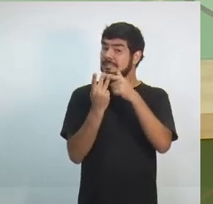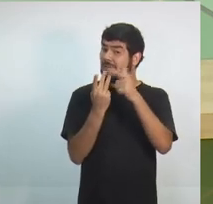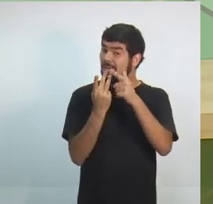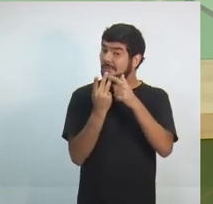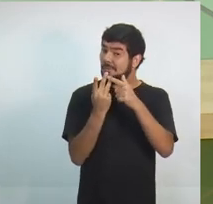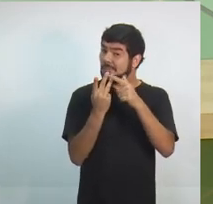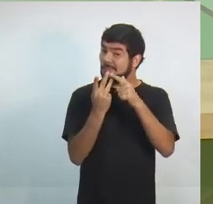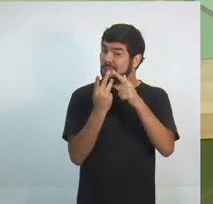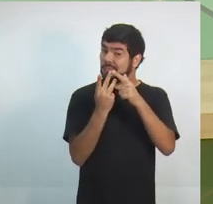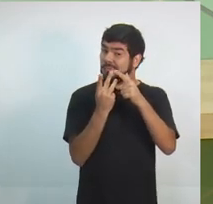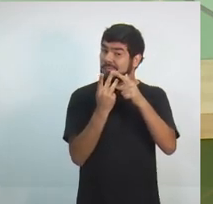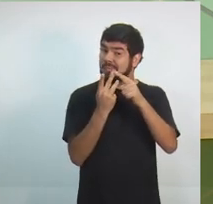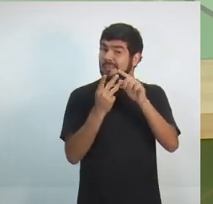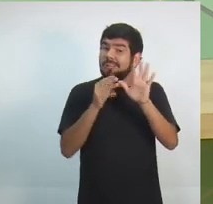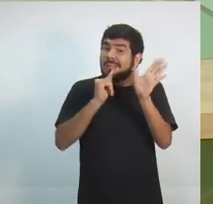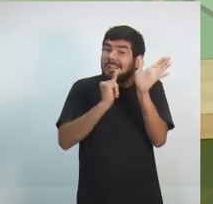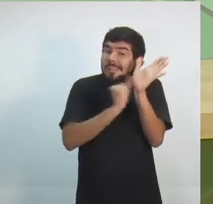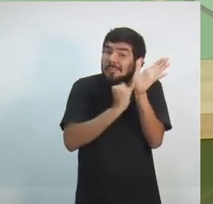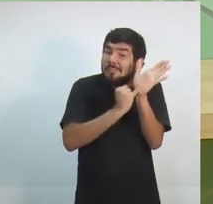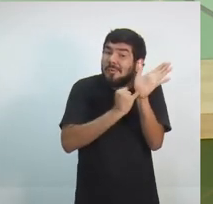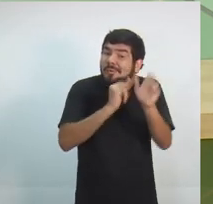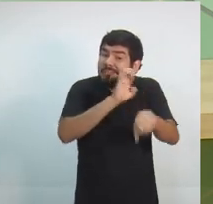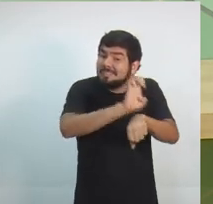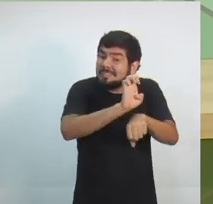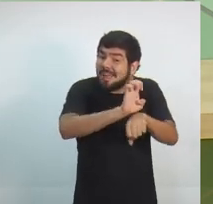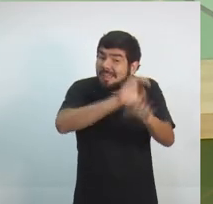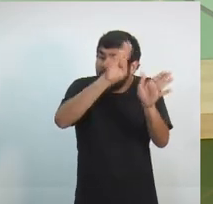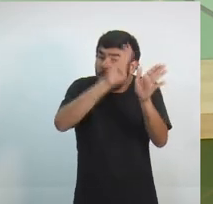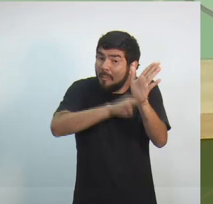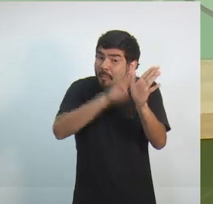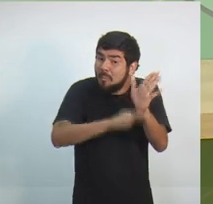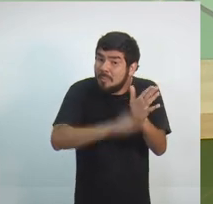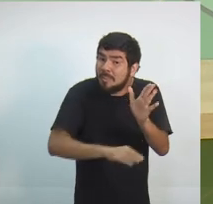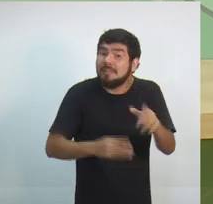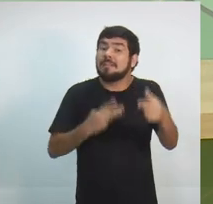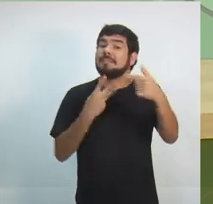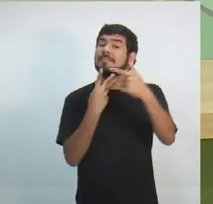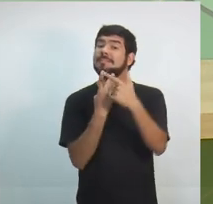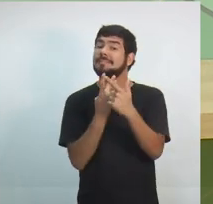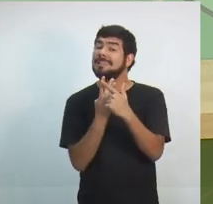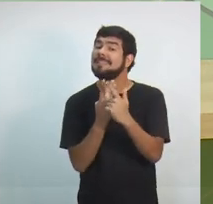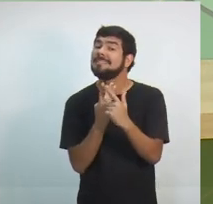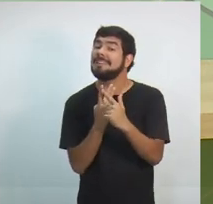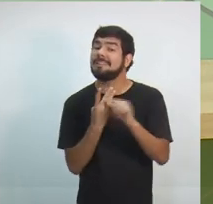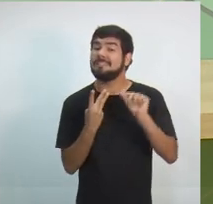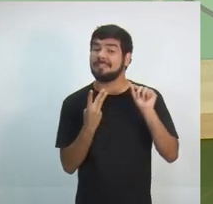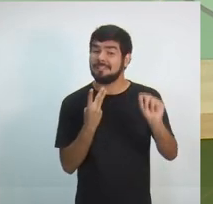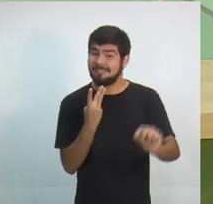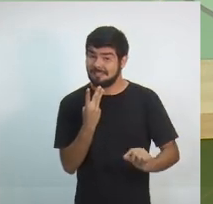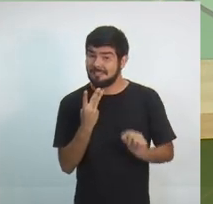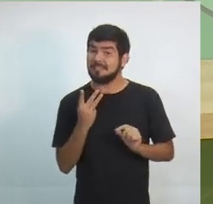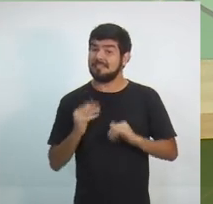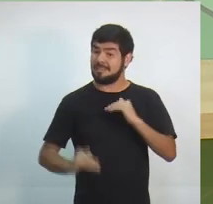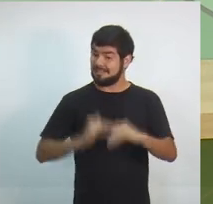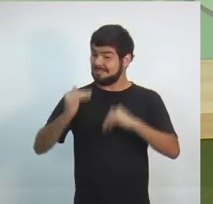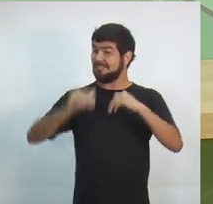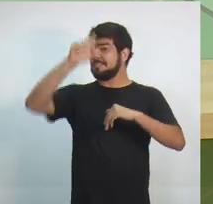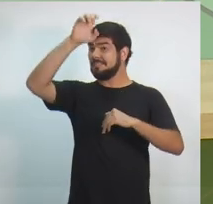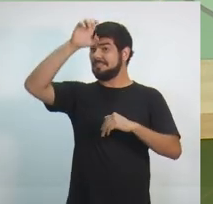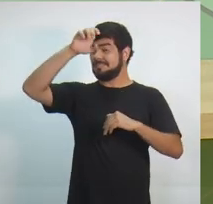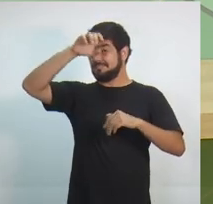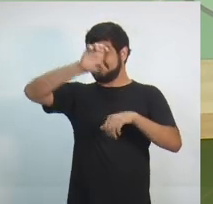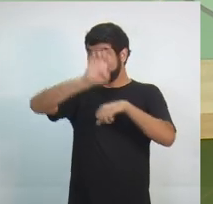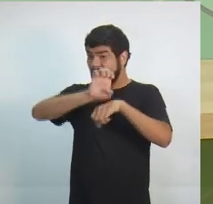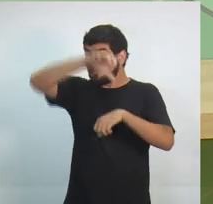estadual. É um outro atrativo, é um outro pilar. E o terceiro pilar do desenvolvimento do Estado do Amazonas, do polo